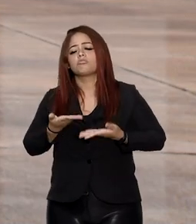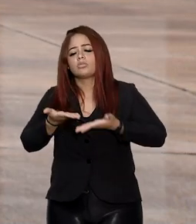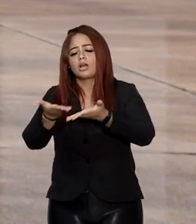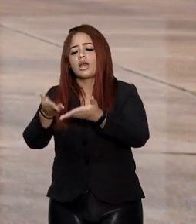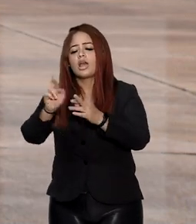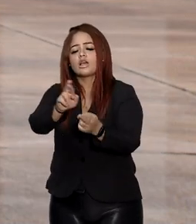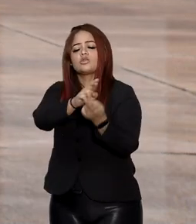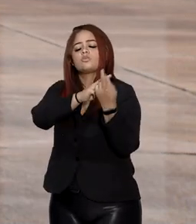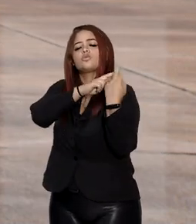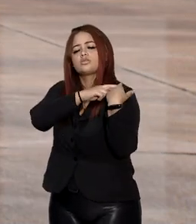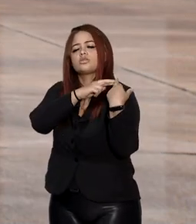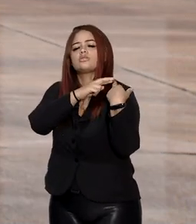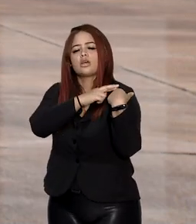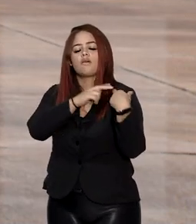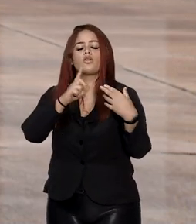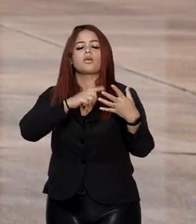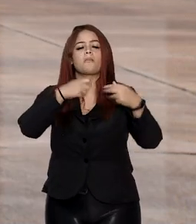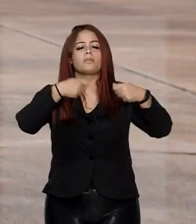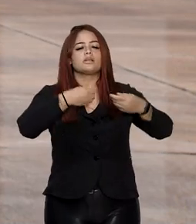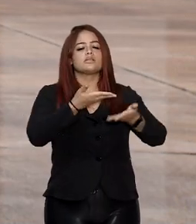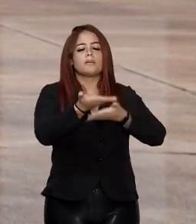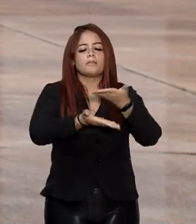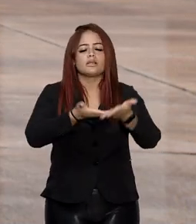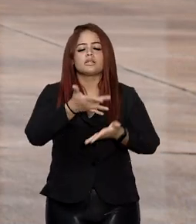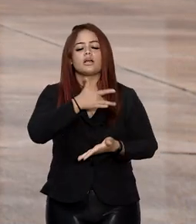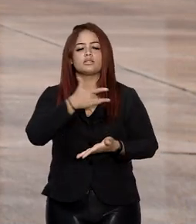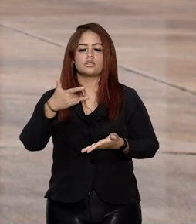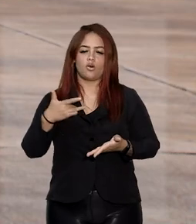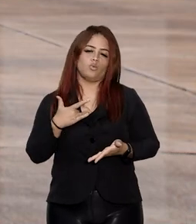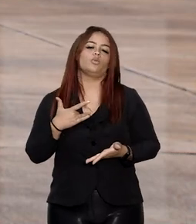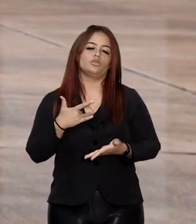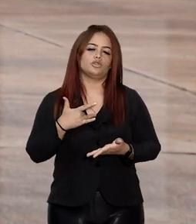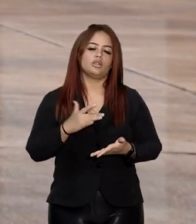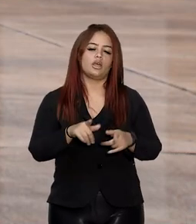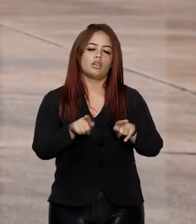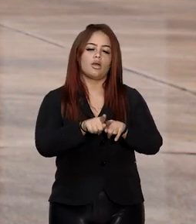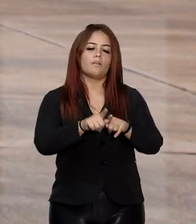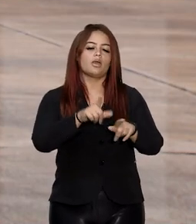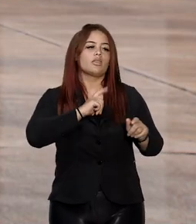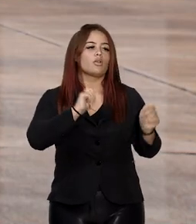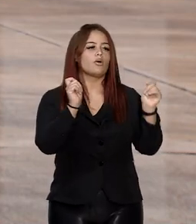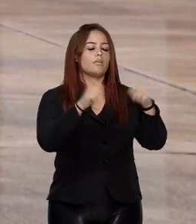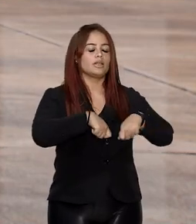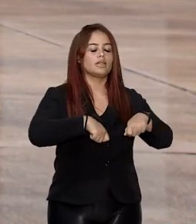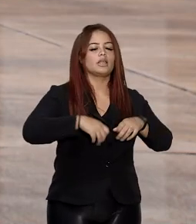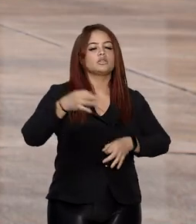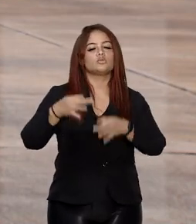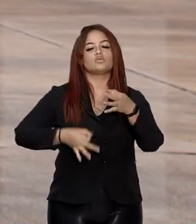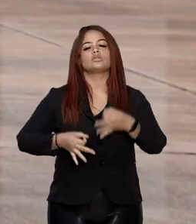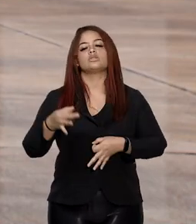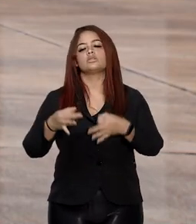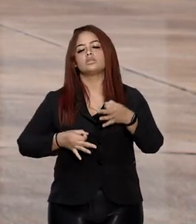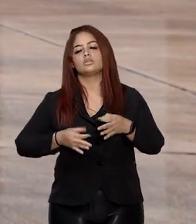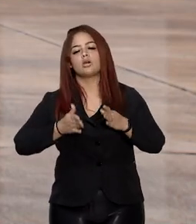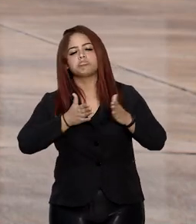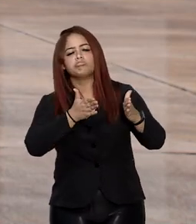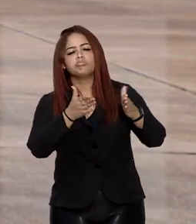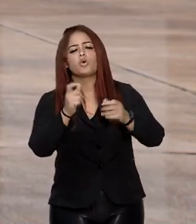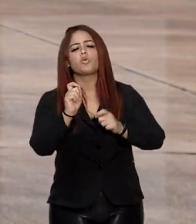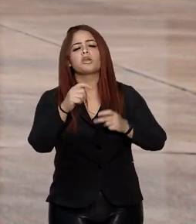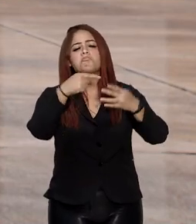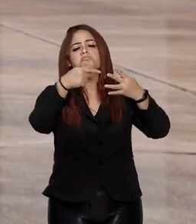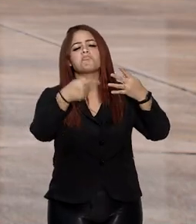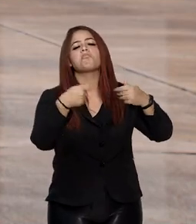ações que buscam uma prestação na área da saúde, competindo à autoridade judicial direcionar o cumprimento da